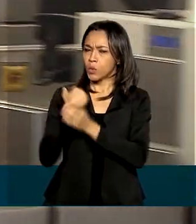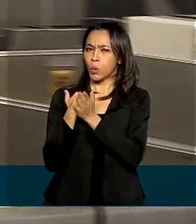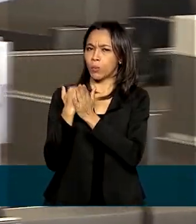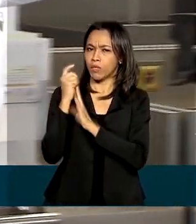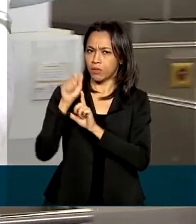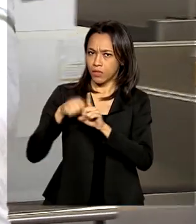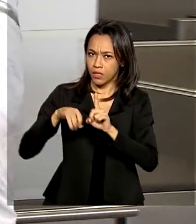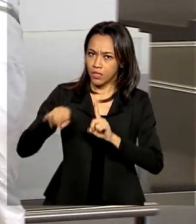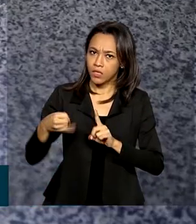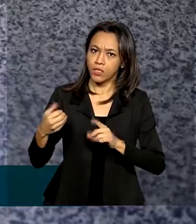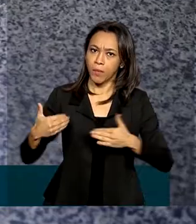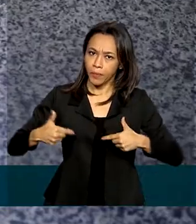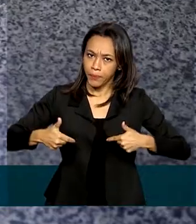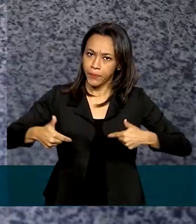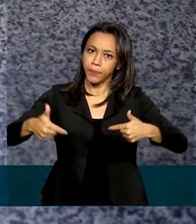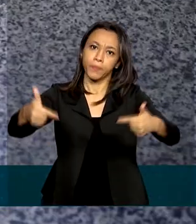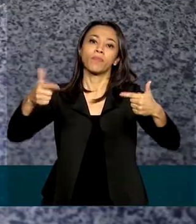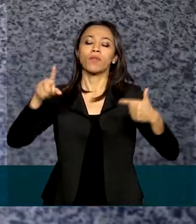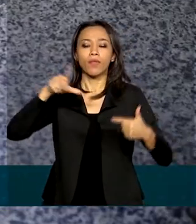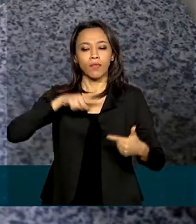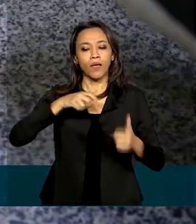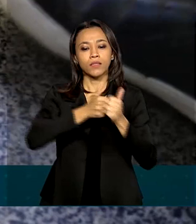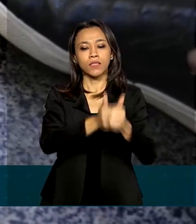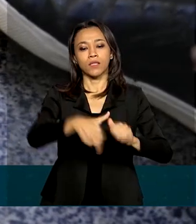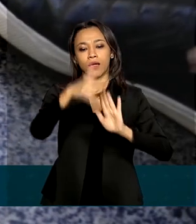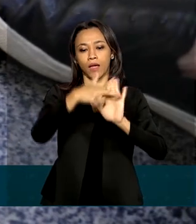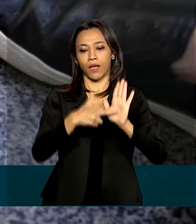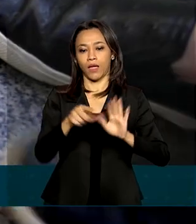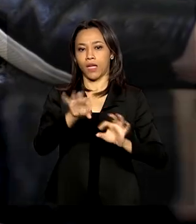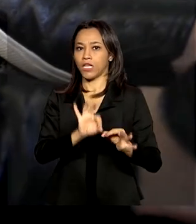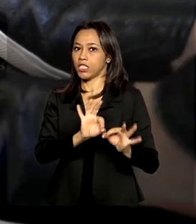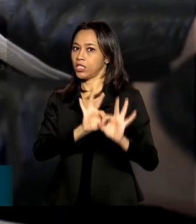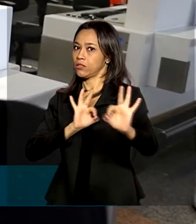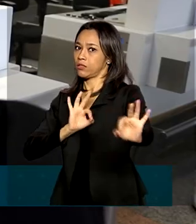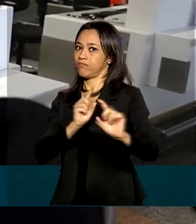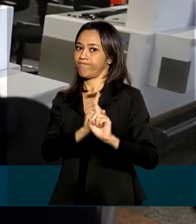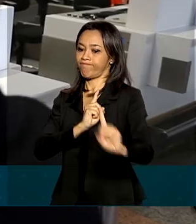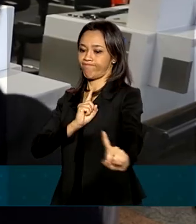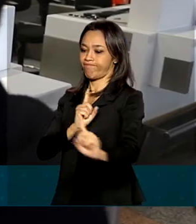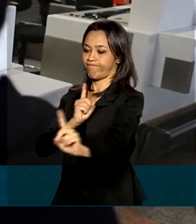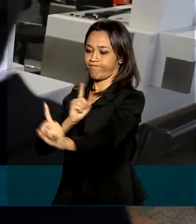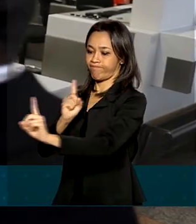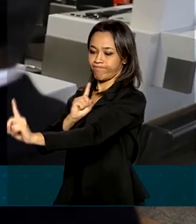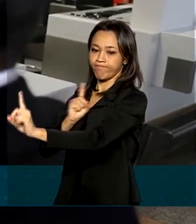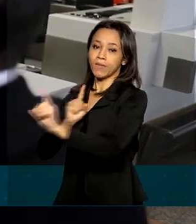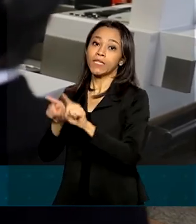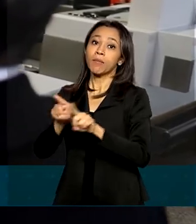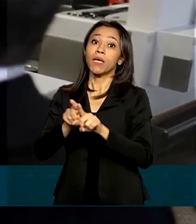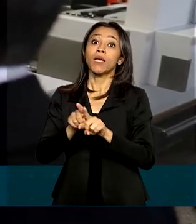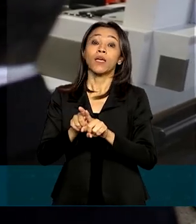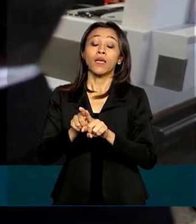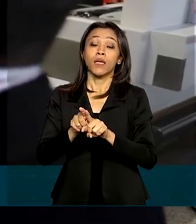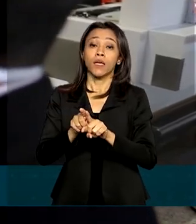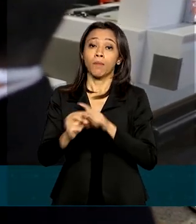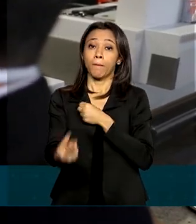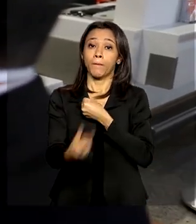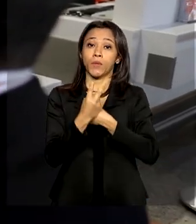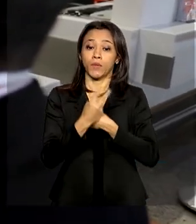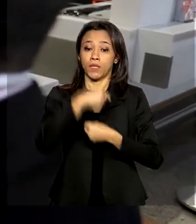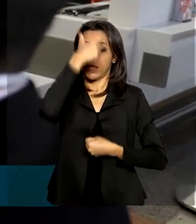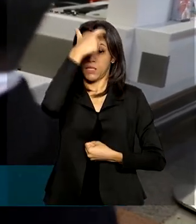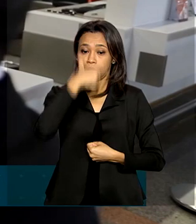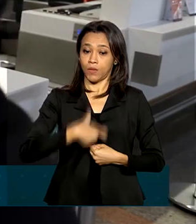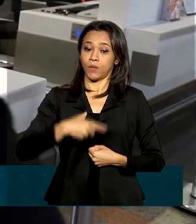Também são cumpridas a regra do distanciamento entre as pessoas e o uso de protetores pelos funcionários do